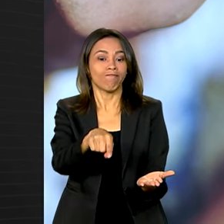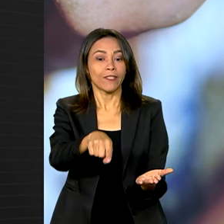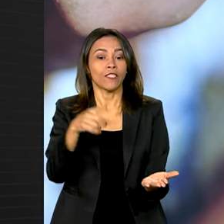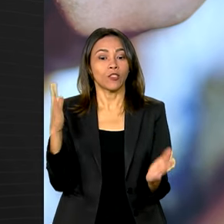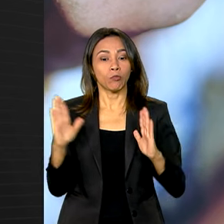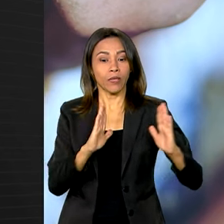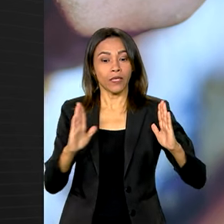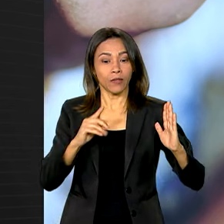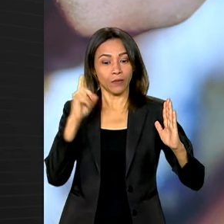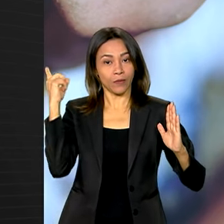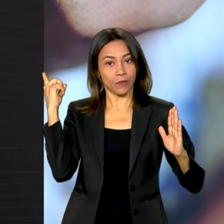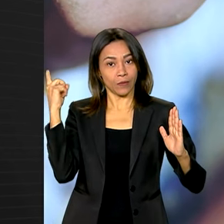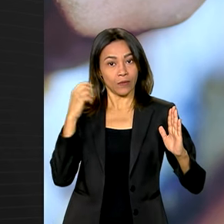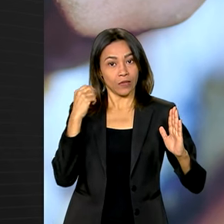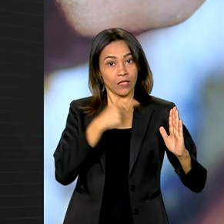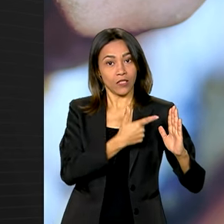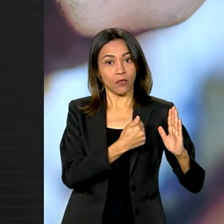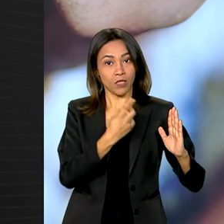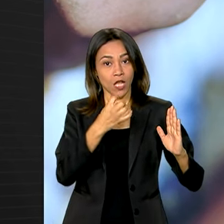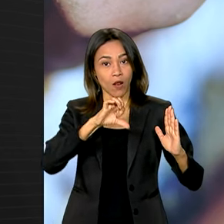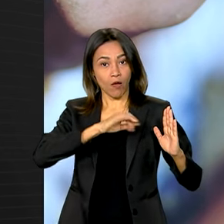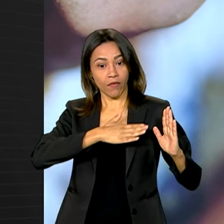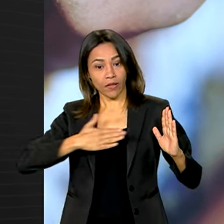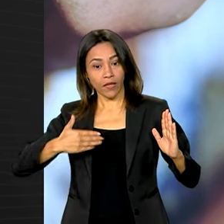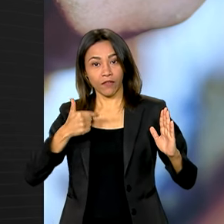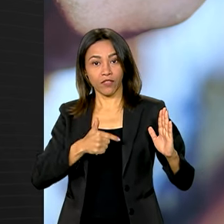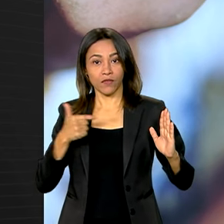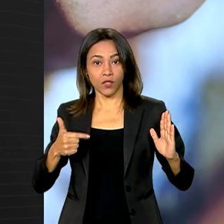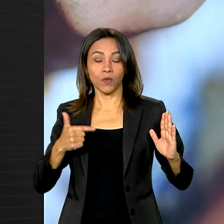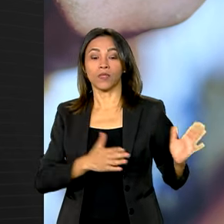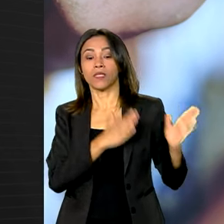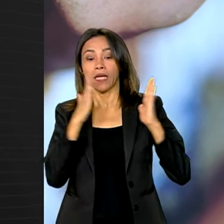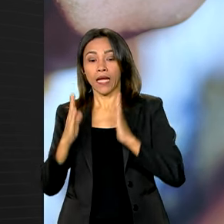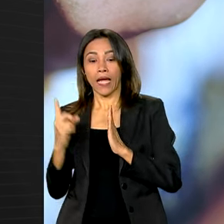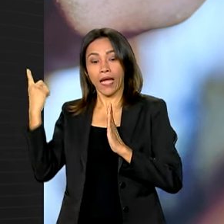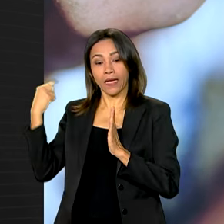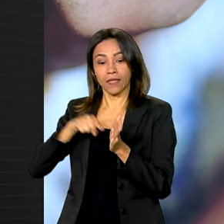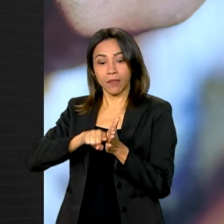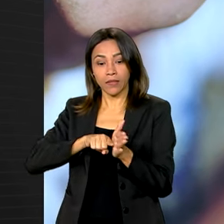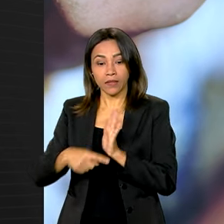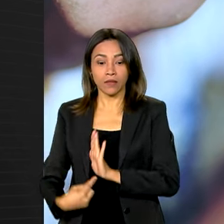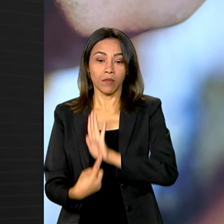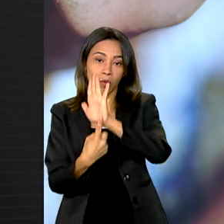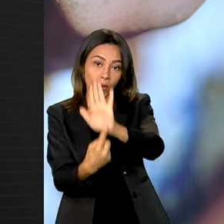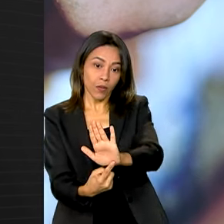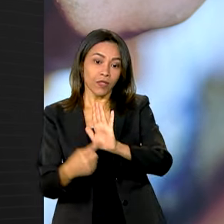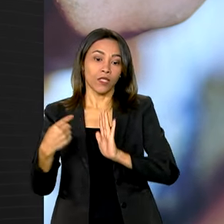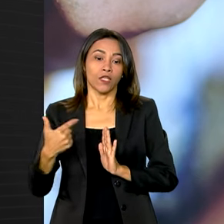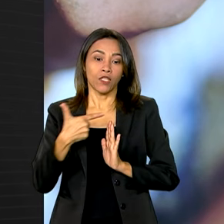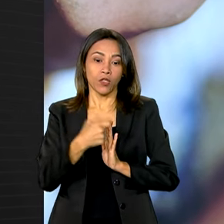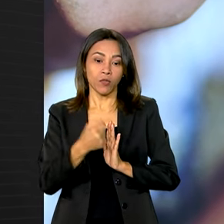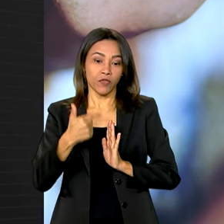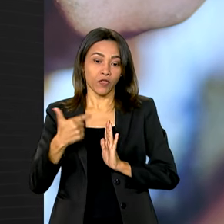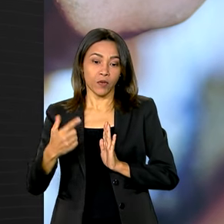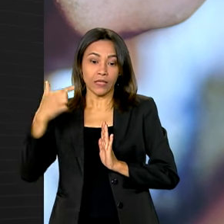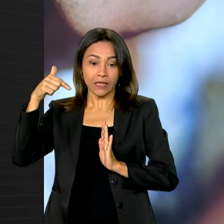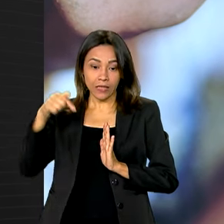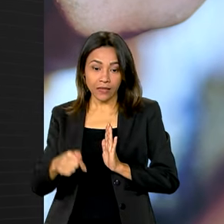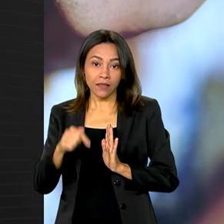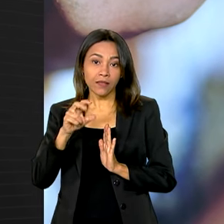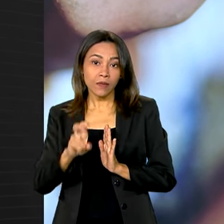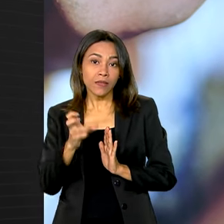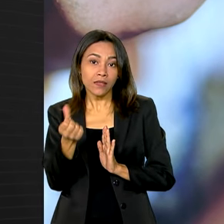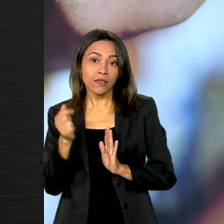2019 e 2022. O levantamento também revelou que, em 2022, 756 mil